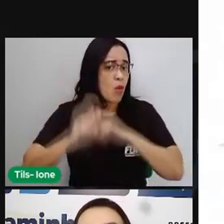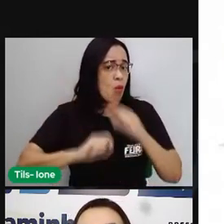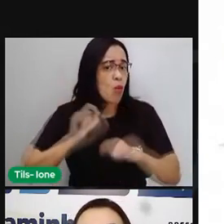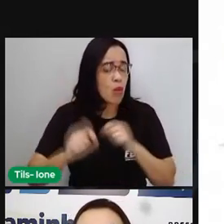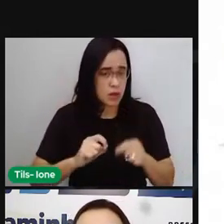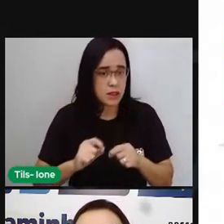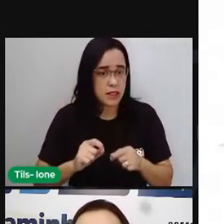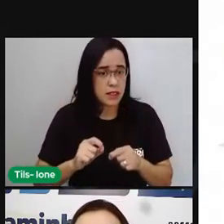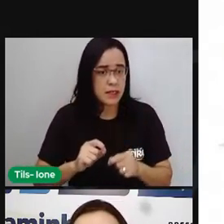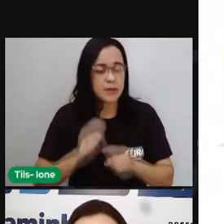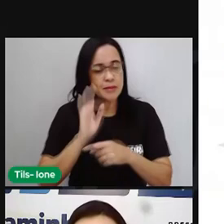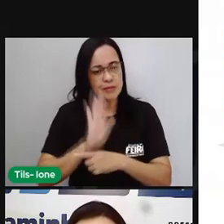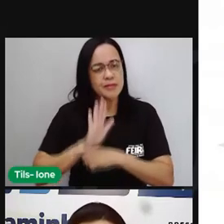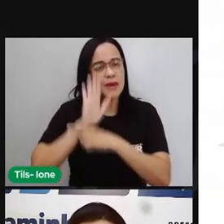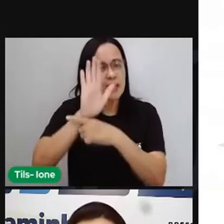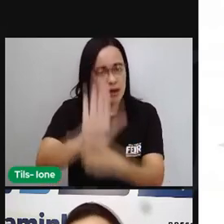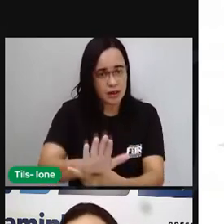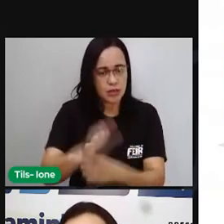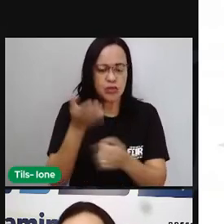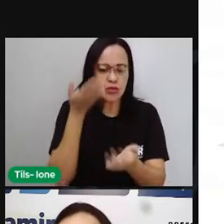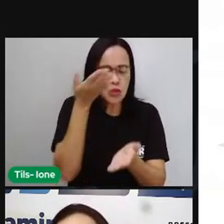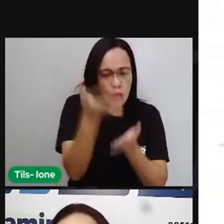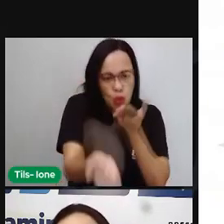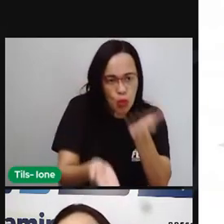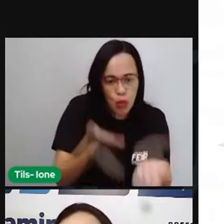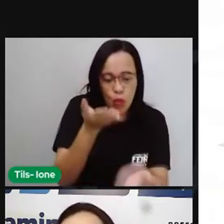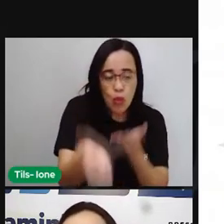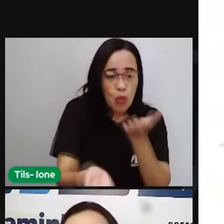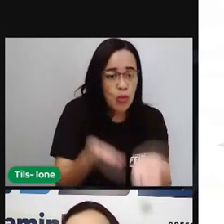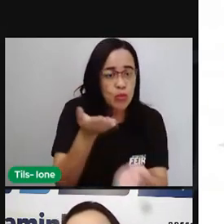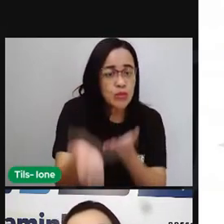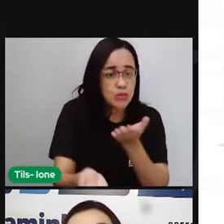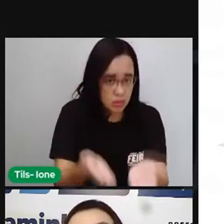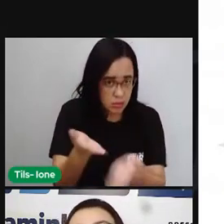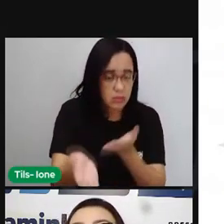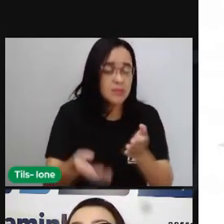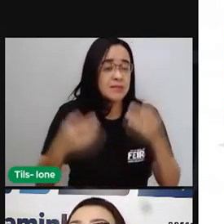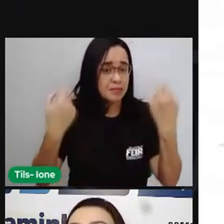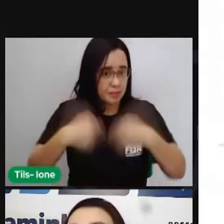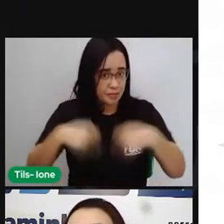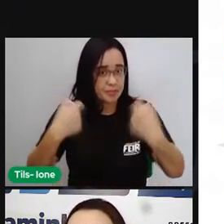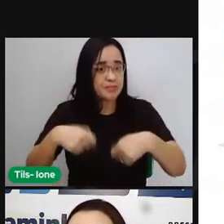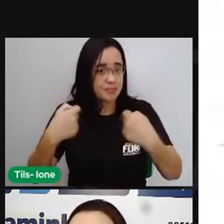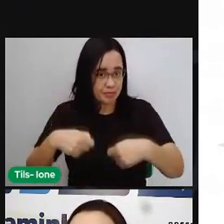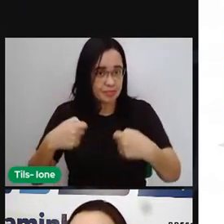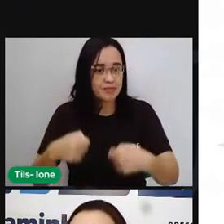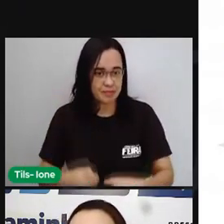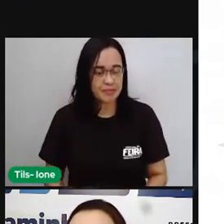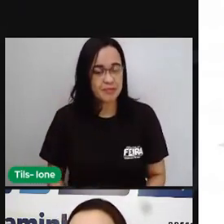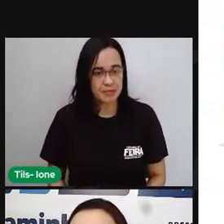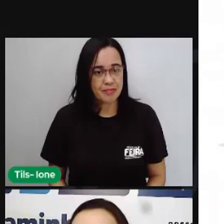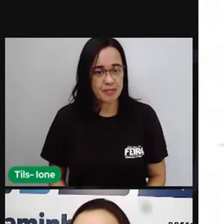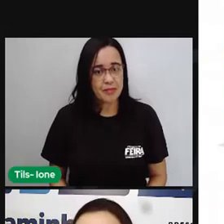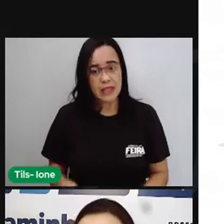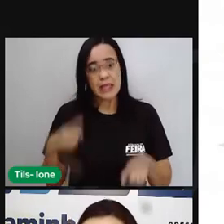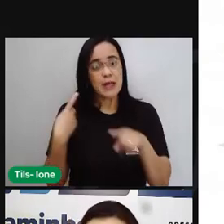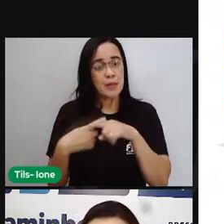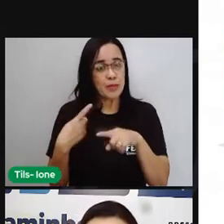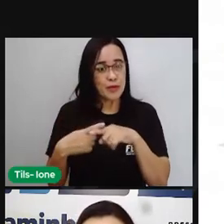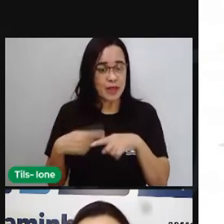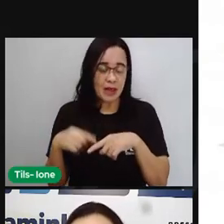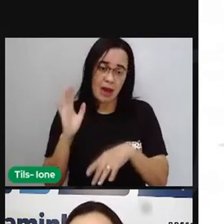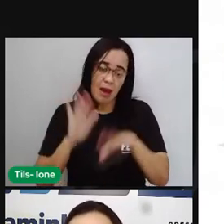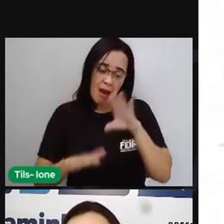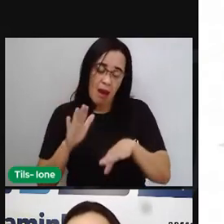esse papel do cuidado, né? Com os netos, com os filhos, chega um tempo que muitas vezes, eles precisam dos